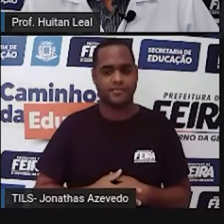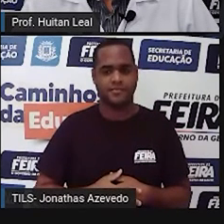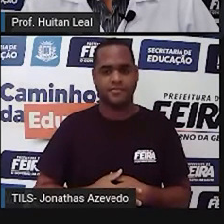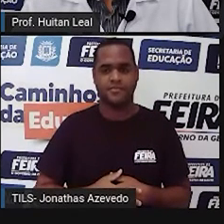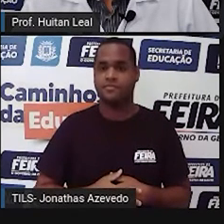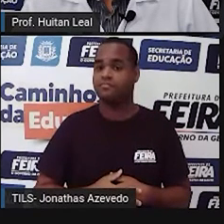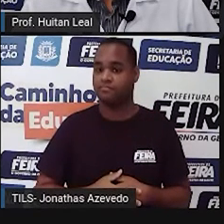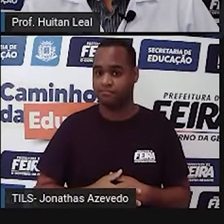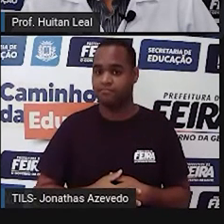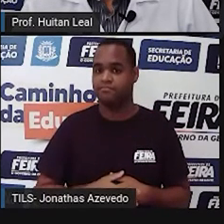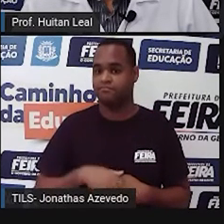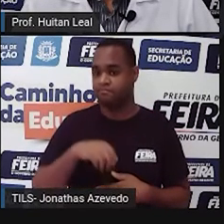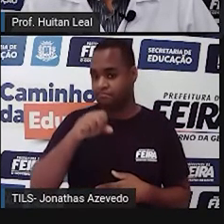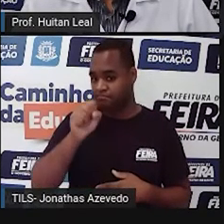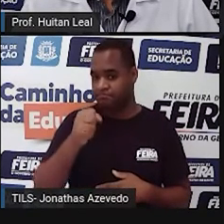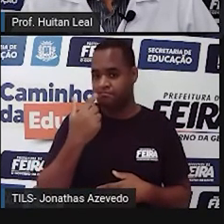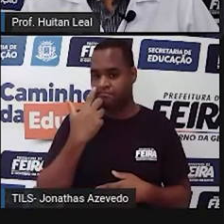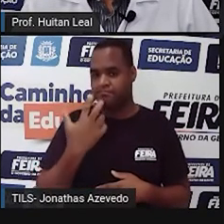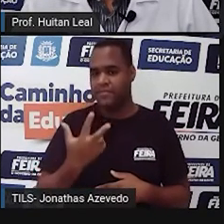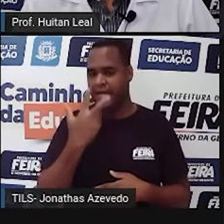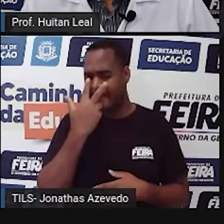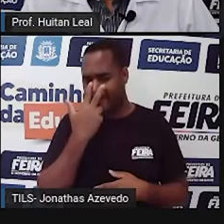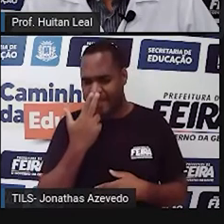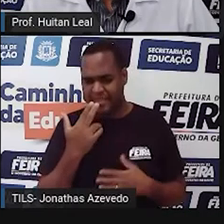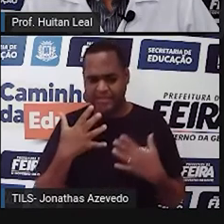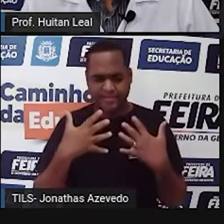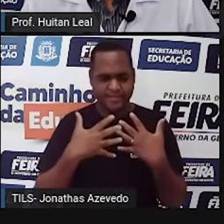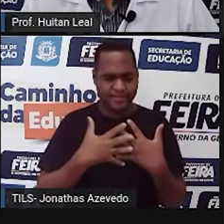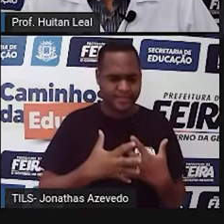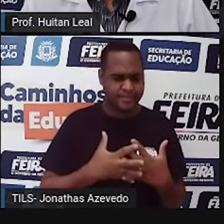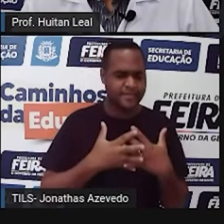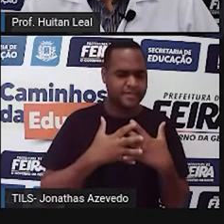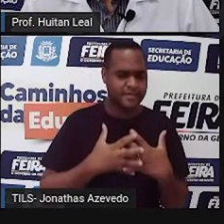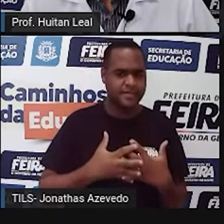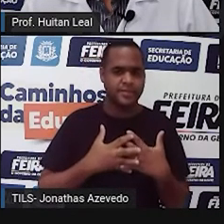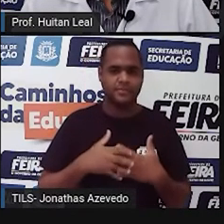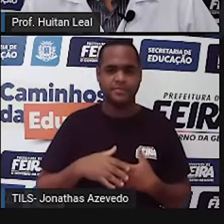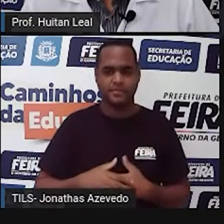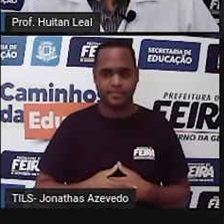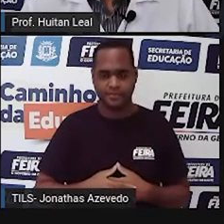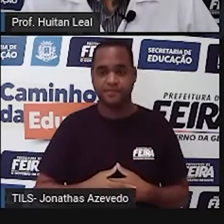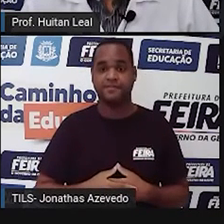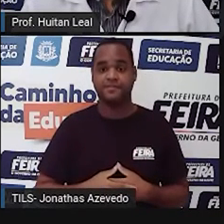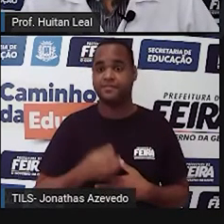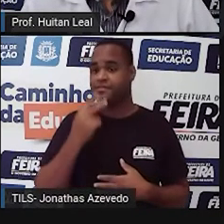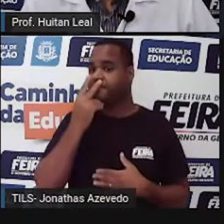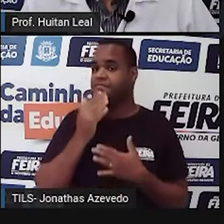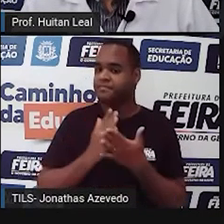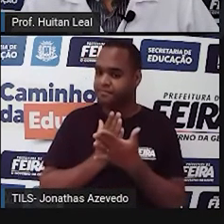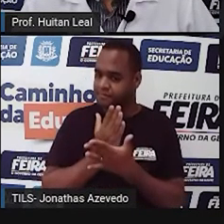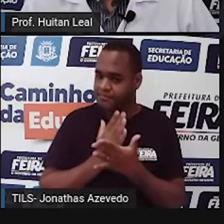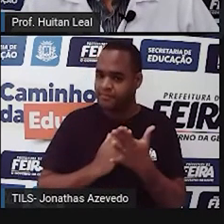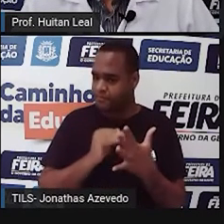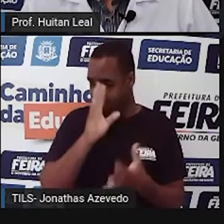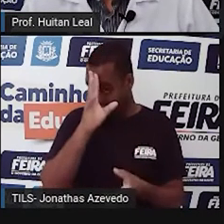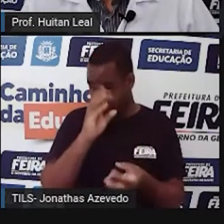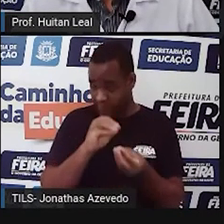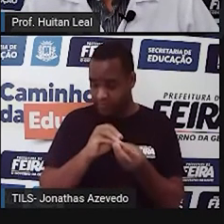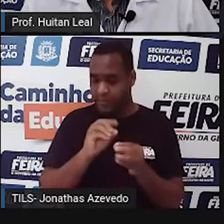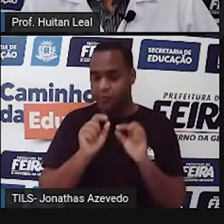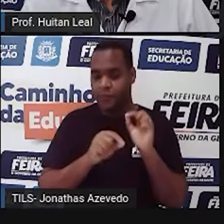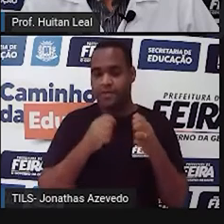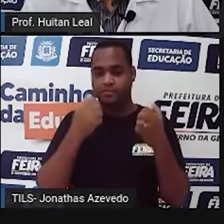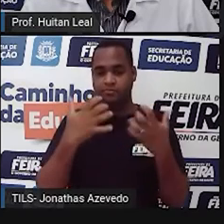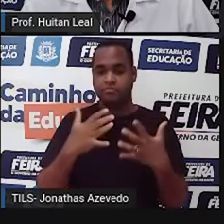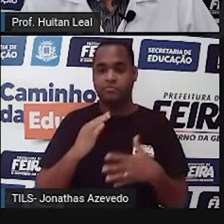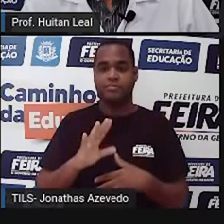Então, fica meio complicado, fica meio chato a gente compreender o que está